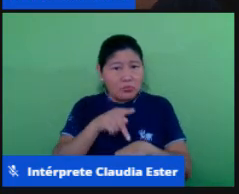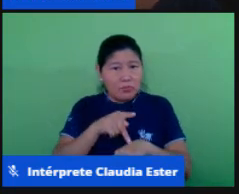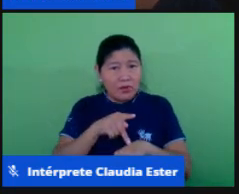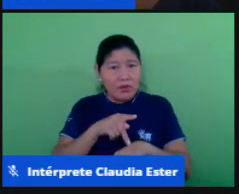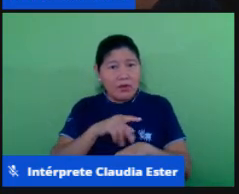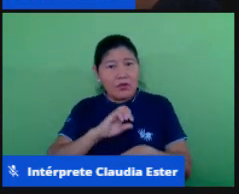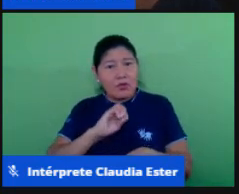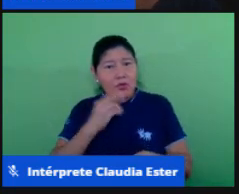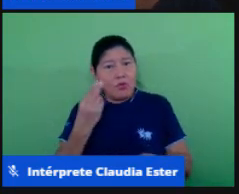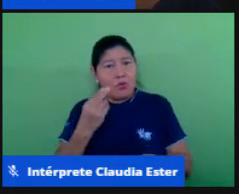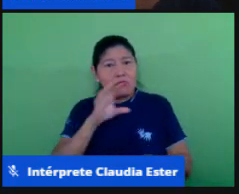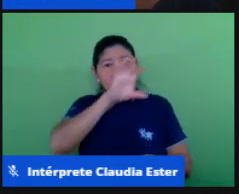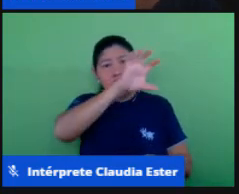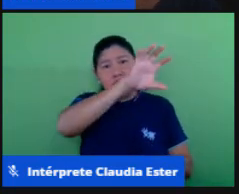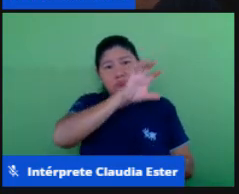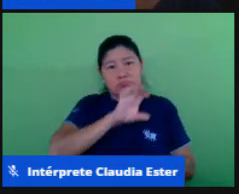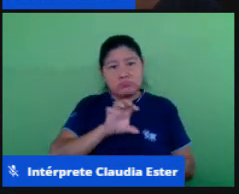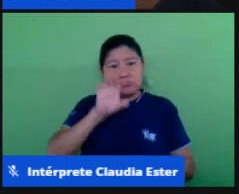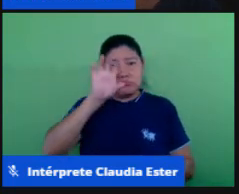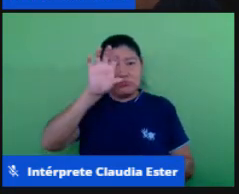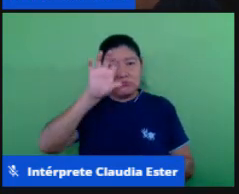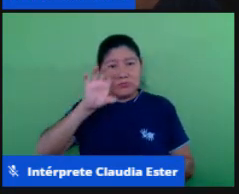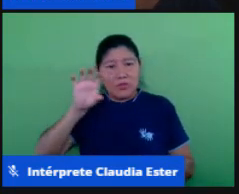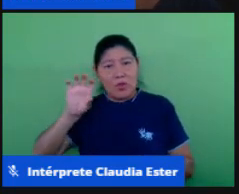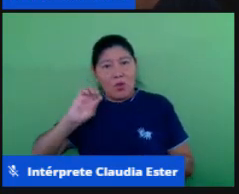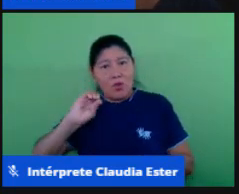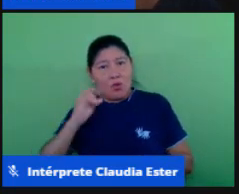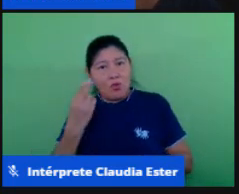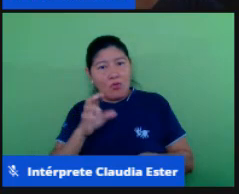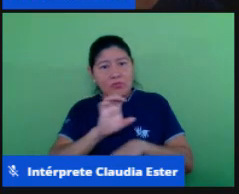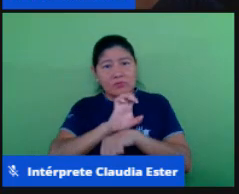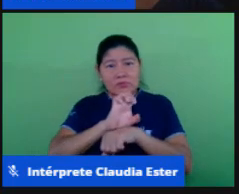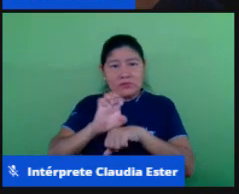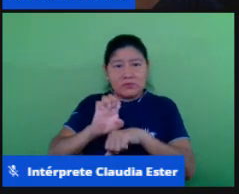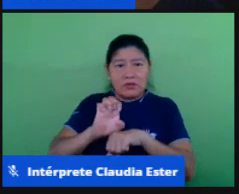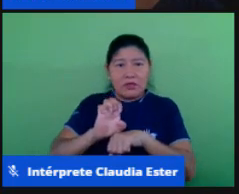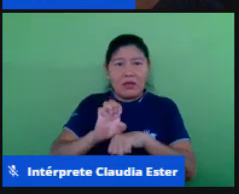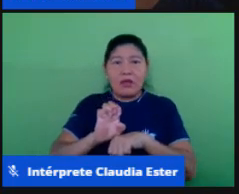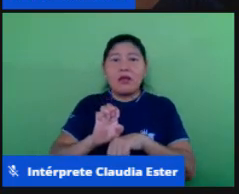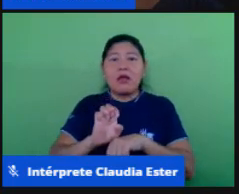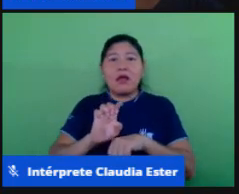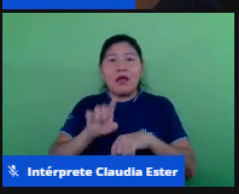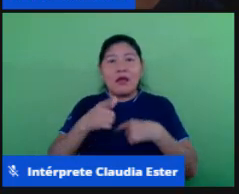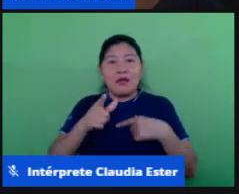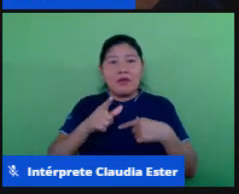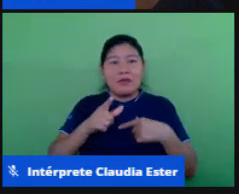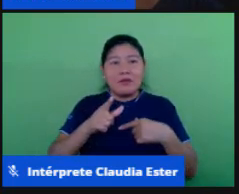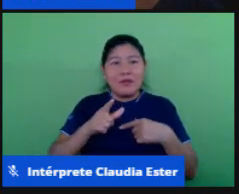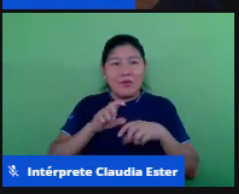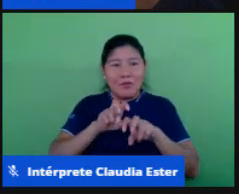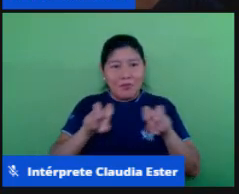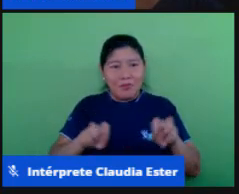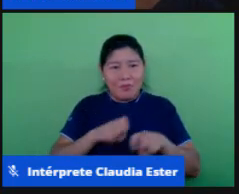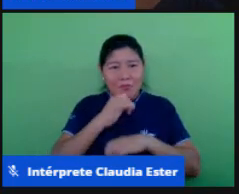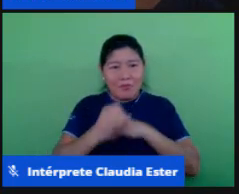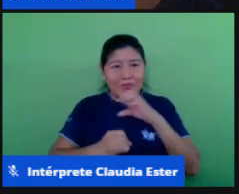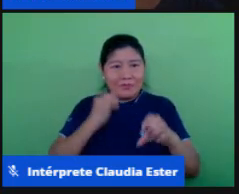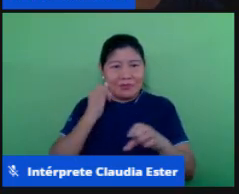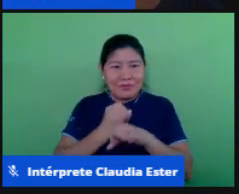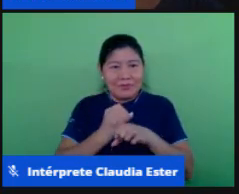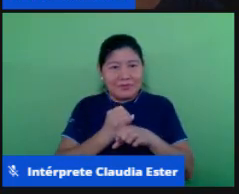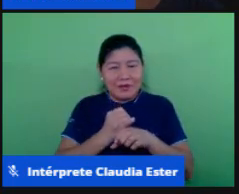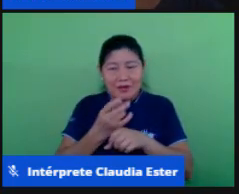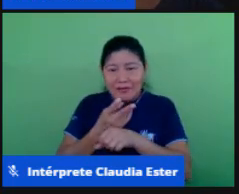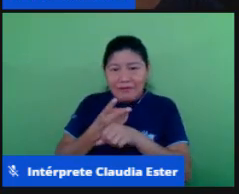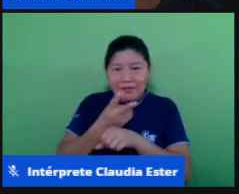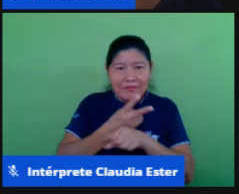continente e as regiões e automaticamente o próprio programa ele vai fazendo essa